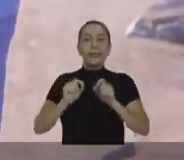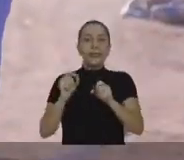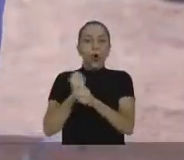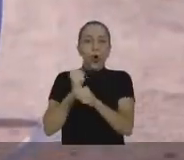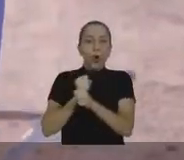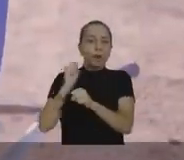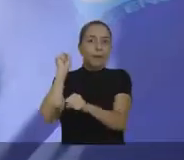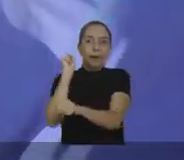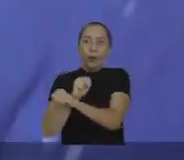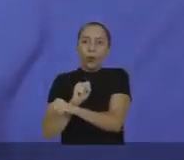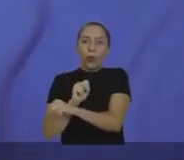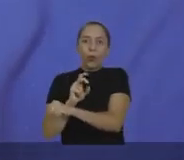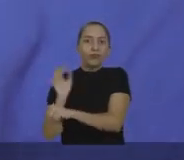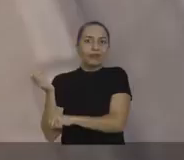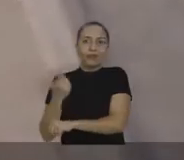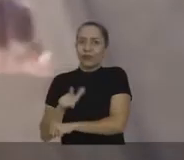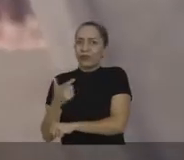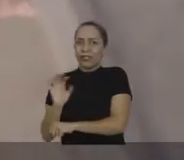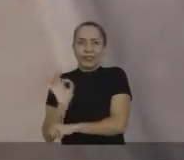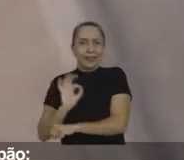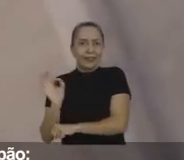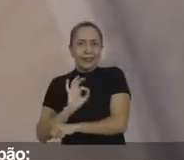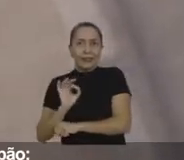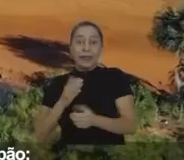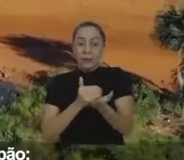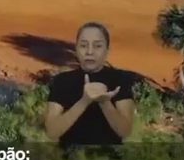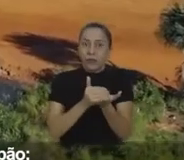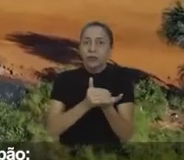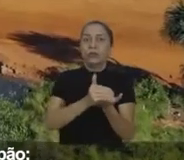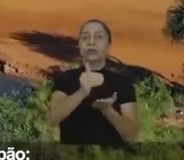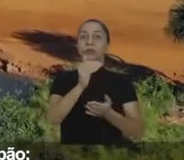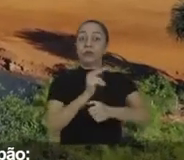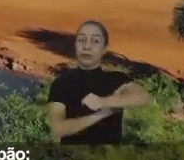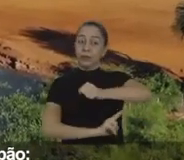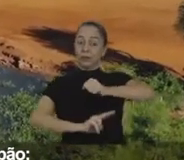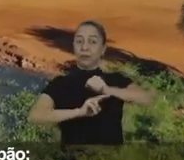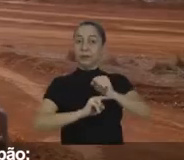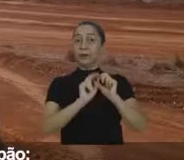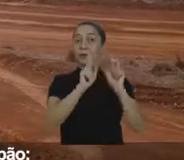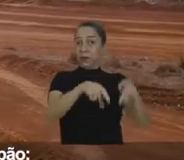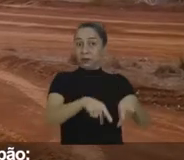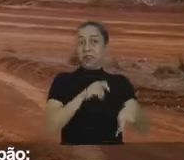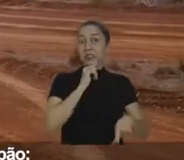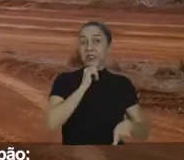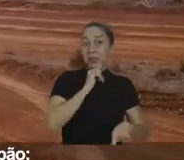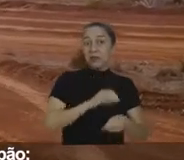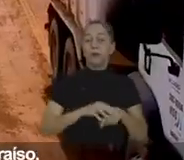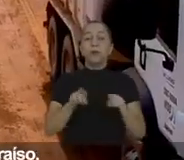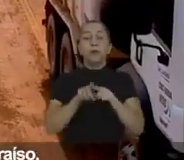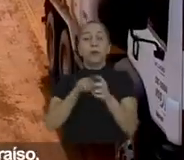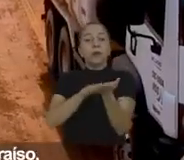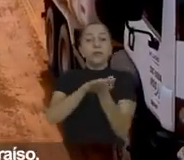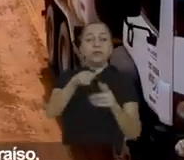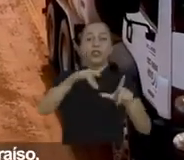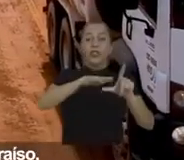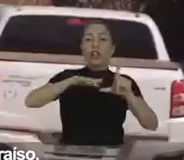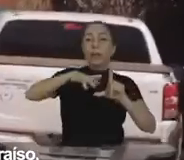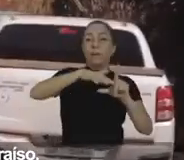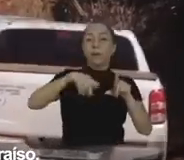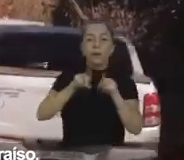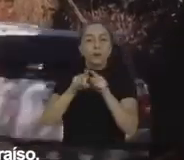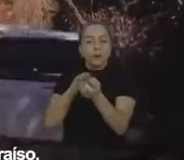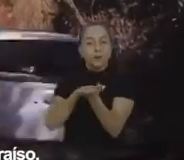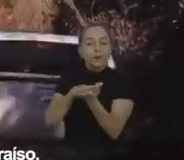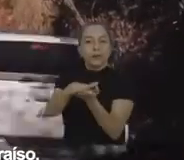iniciando obras que há muitos anos não se via, um exemplo, a Ponte de Porto Nacional, a Estrada do Jalapão, Trevo da Praia,